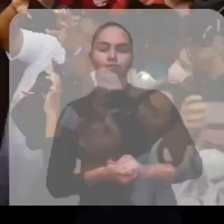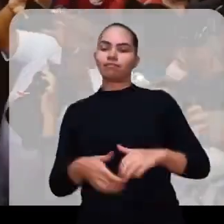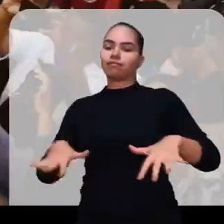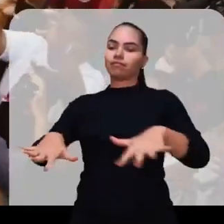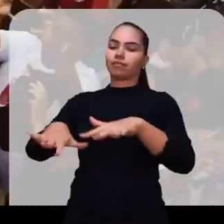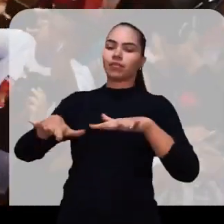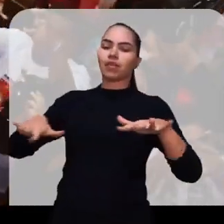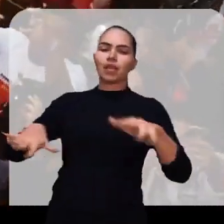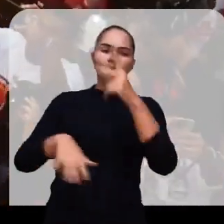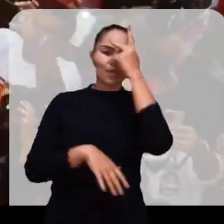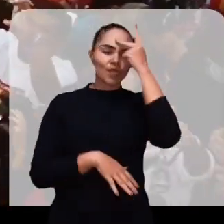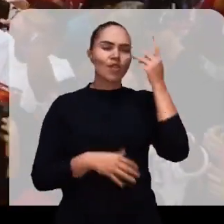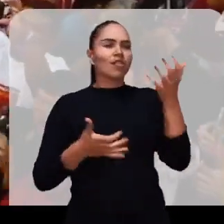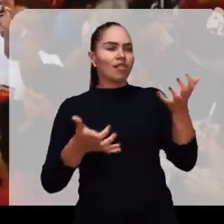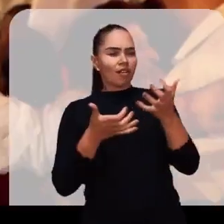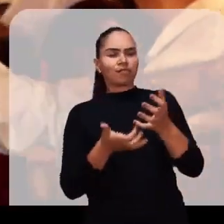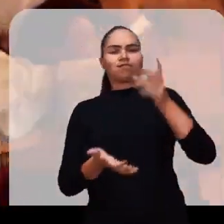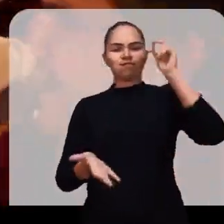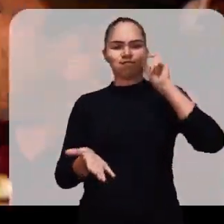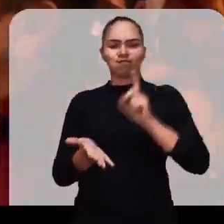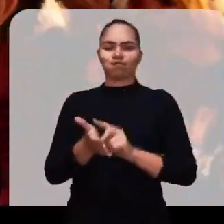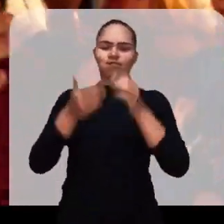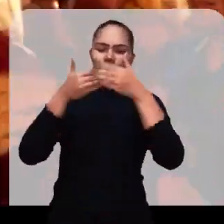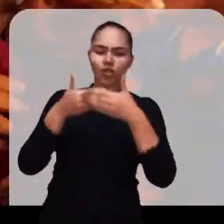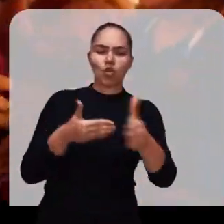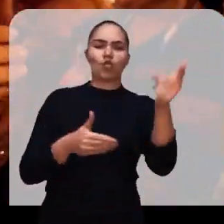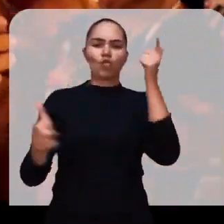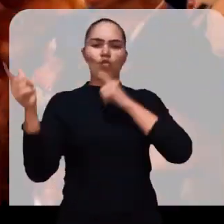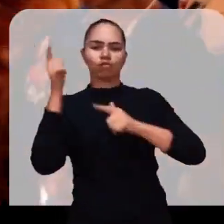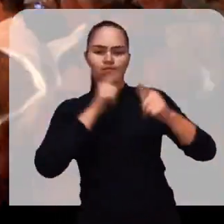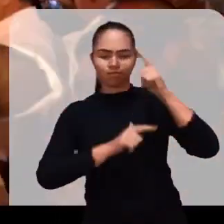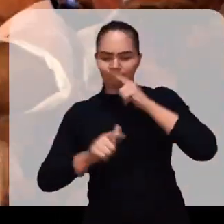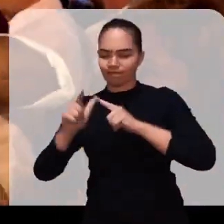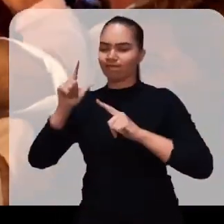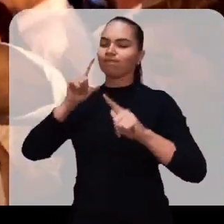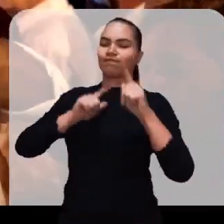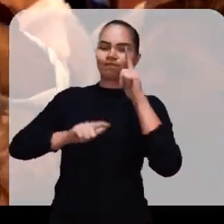Quando o povo quer, faz acontecer